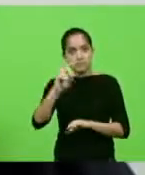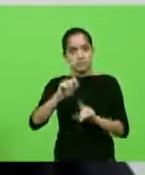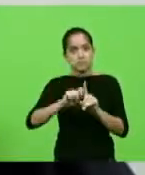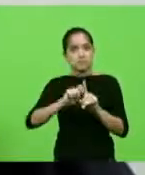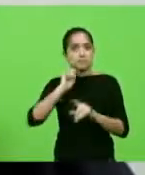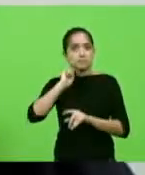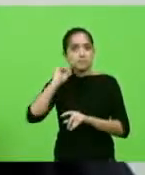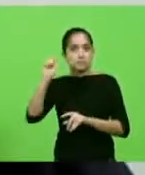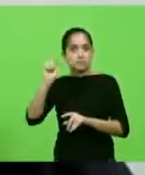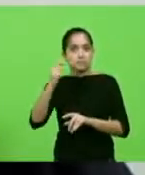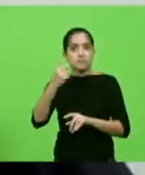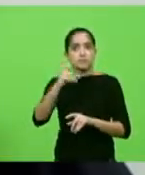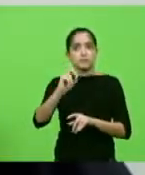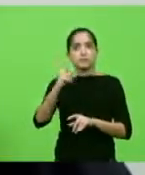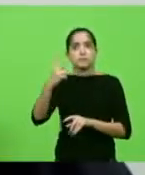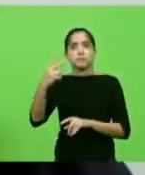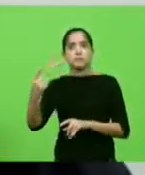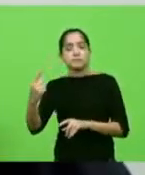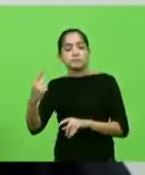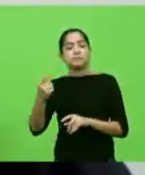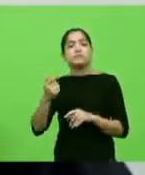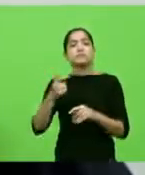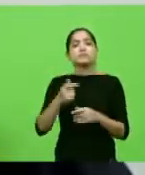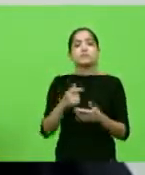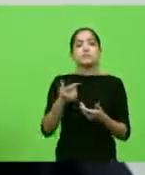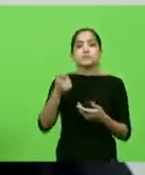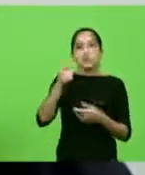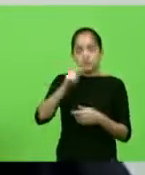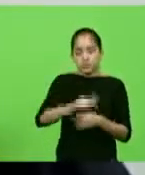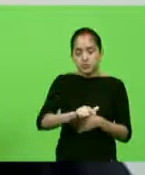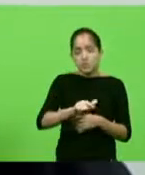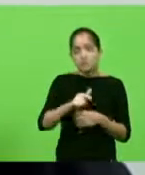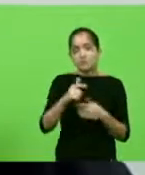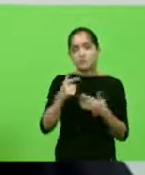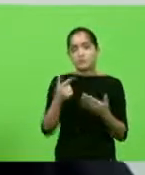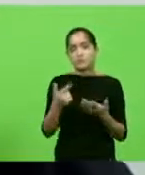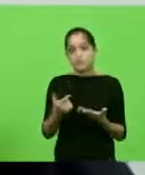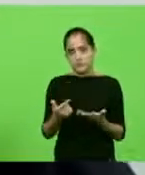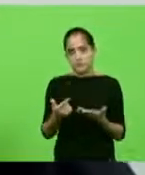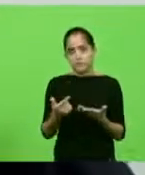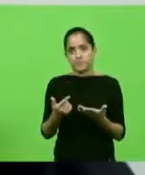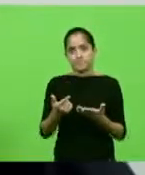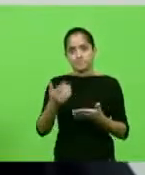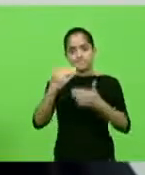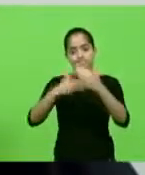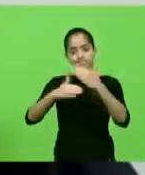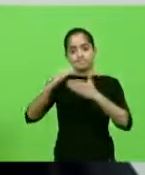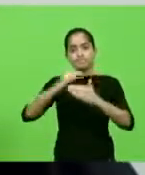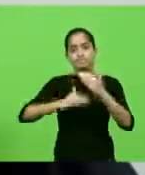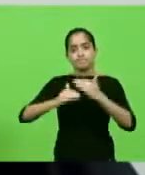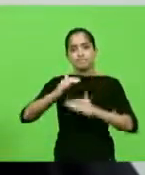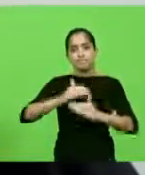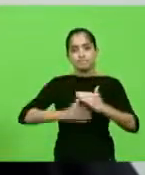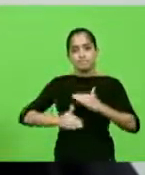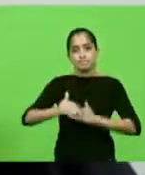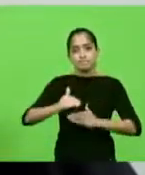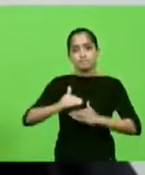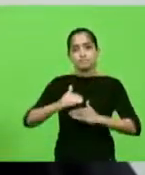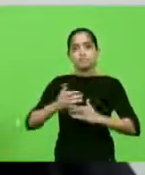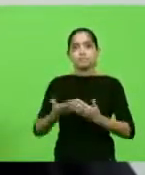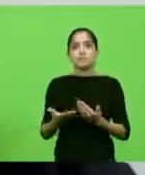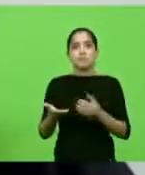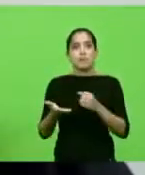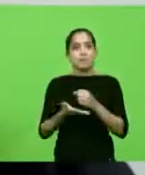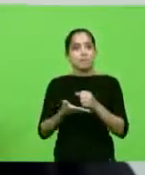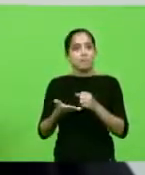de 2021 nós sejamos obrigados a vivenciar esse retrocesso. Estou falando do básico do